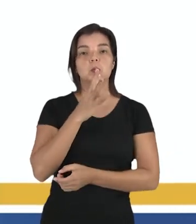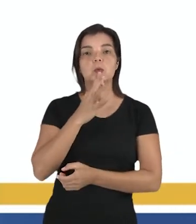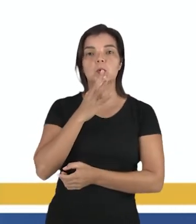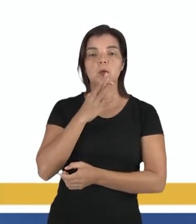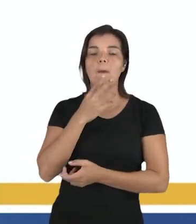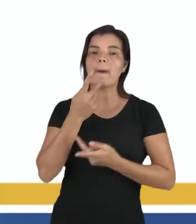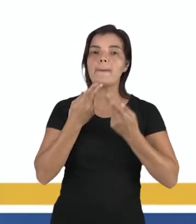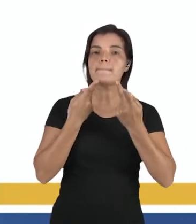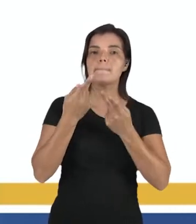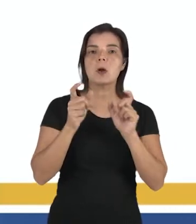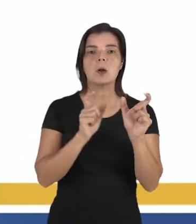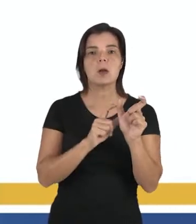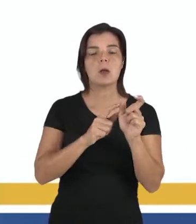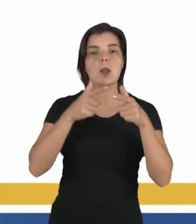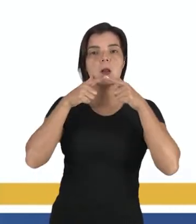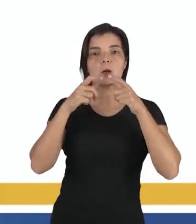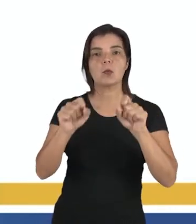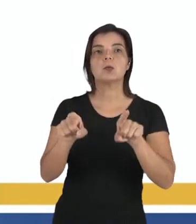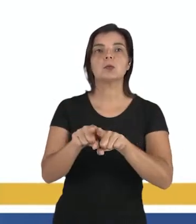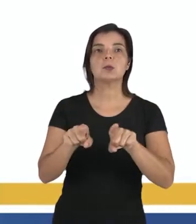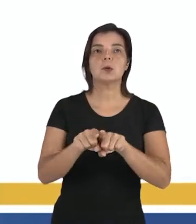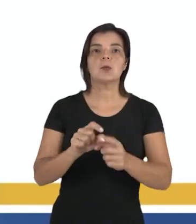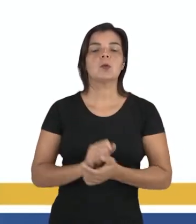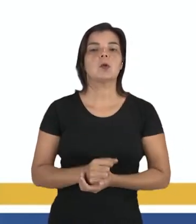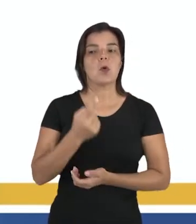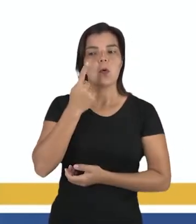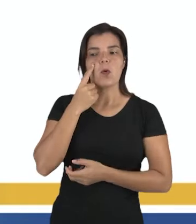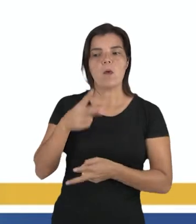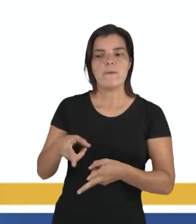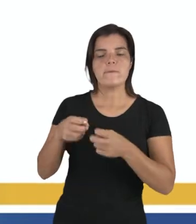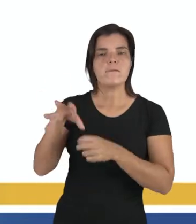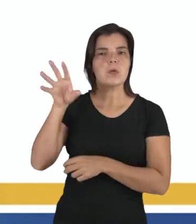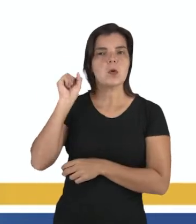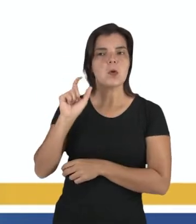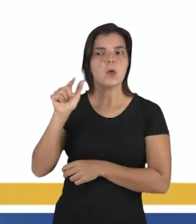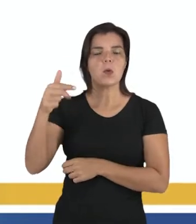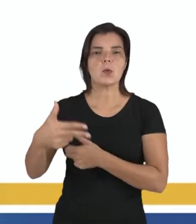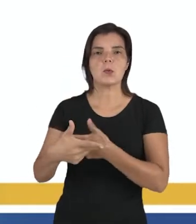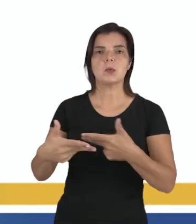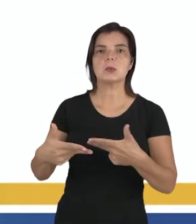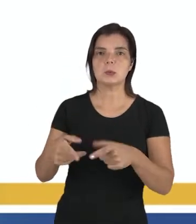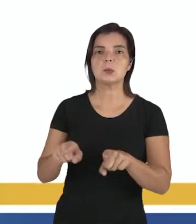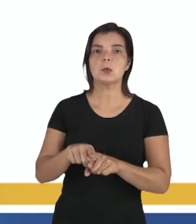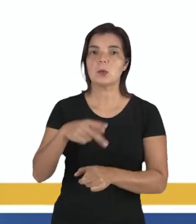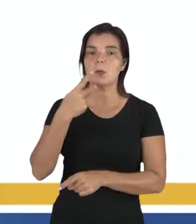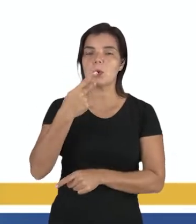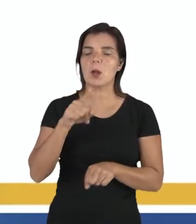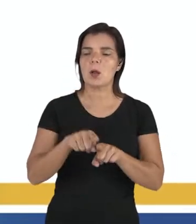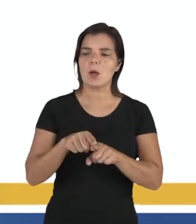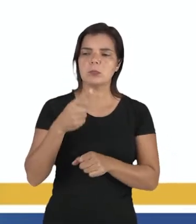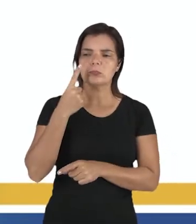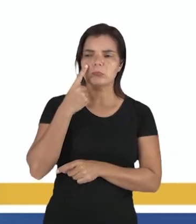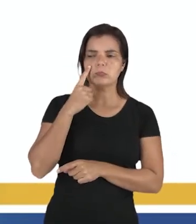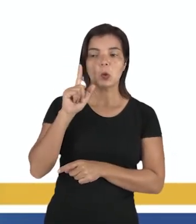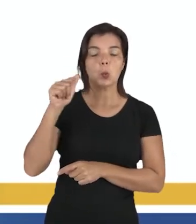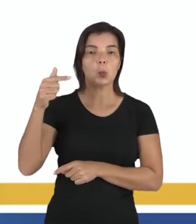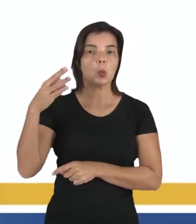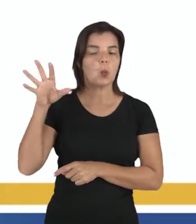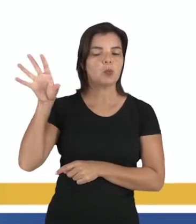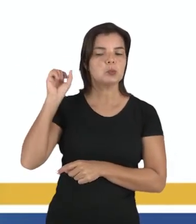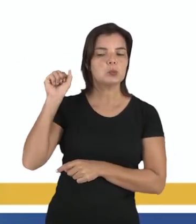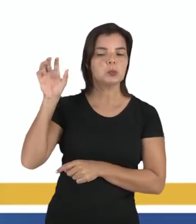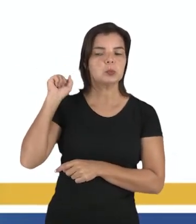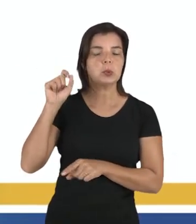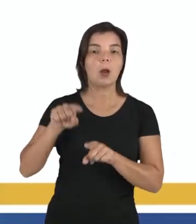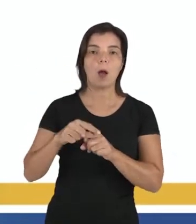pela palavra e pela linguagem. Também quando eu estou vendo e ouvindo o outro falar, muitas vezes quando eu me detenho no outro, isso me